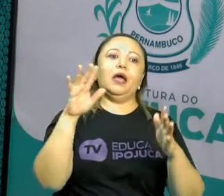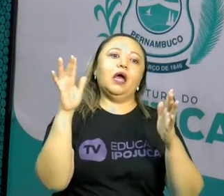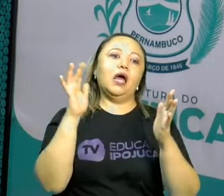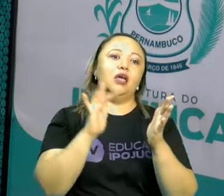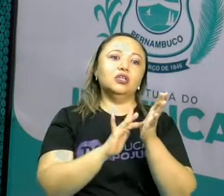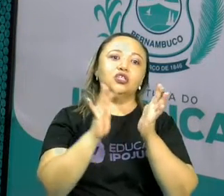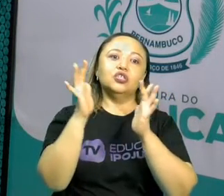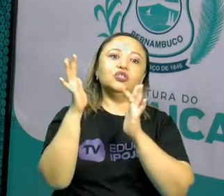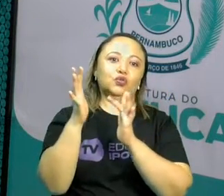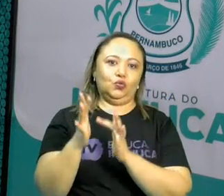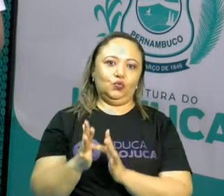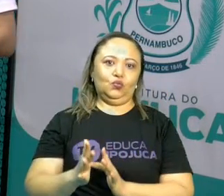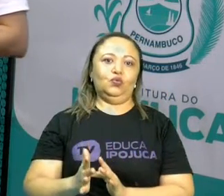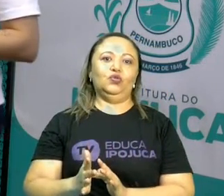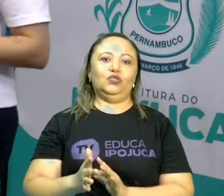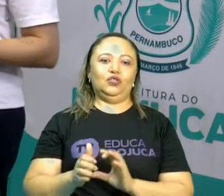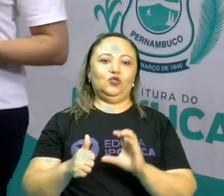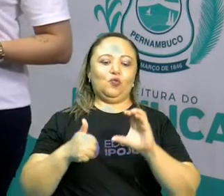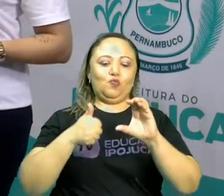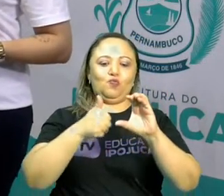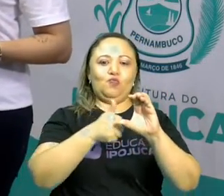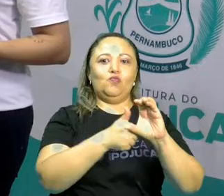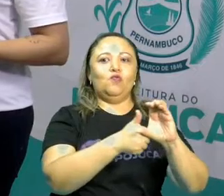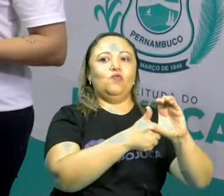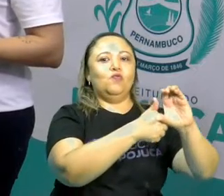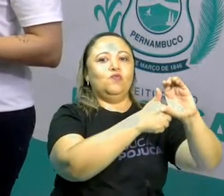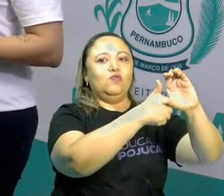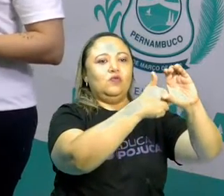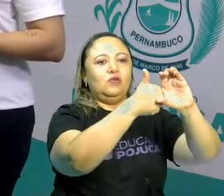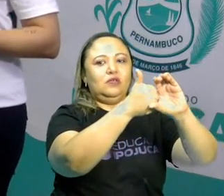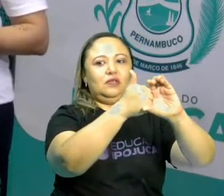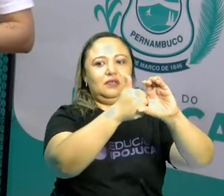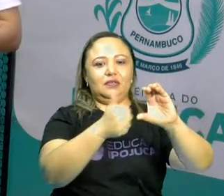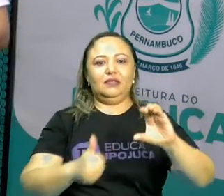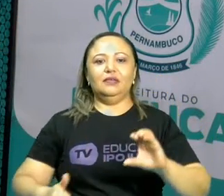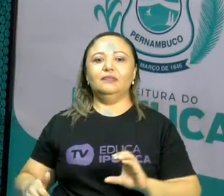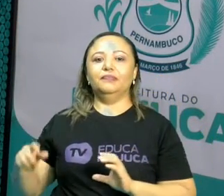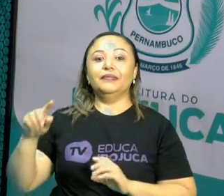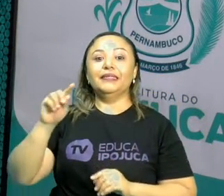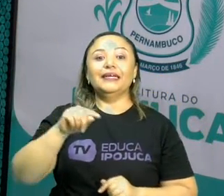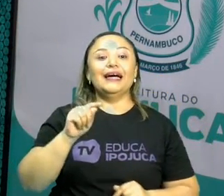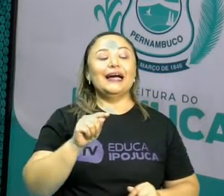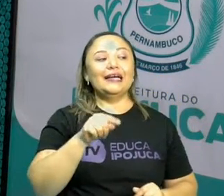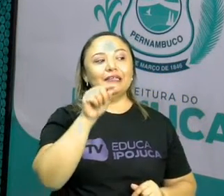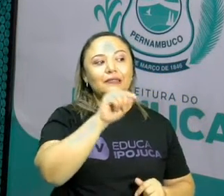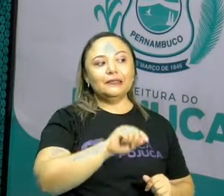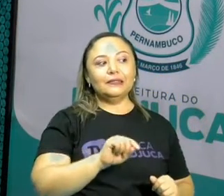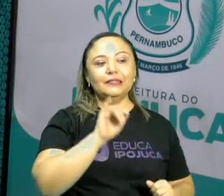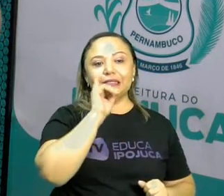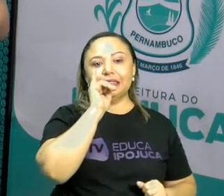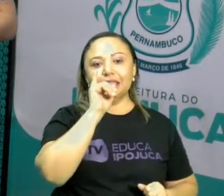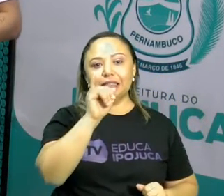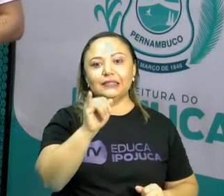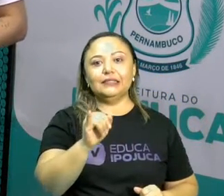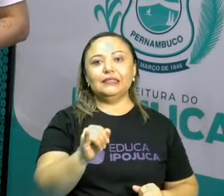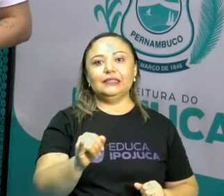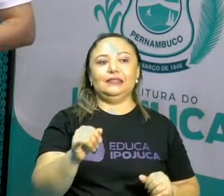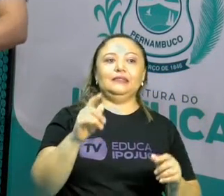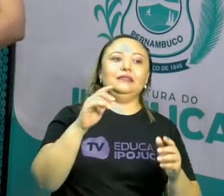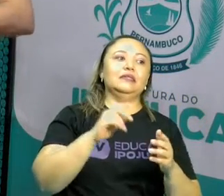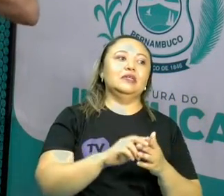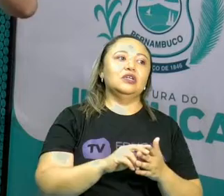com os doze apóstolos. Apóstolos. Então, isso ocorreu aí o quê? Uma intertextualidade. O